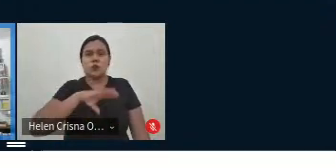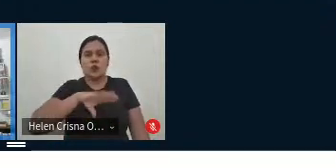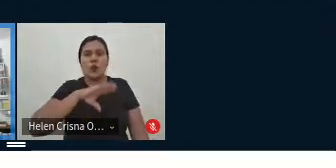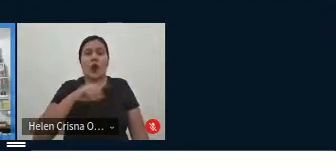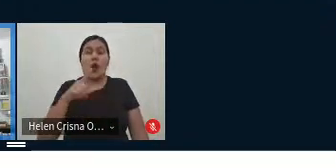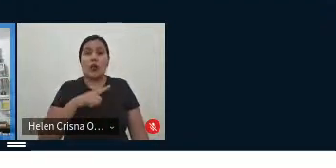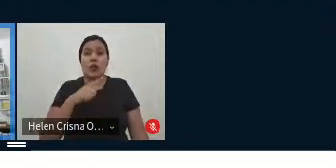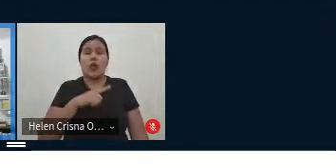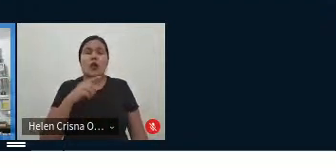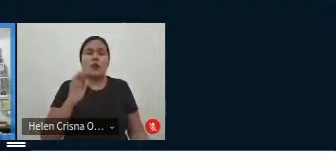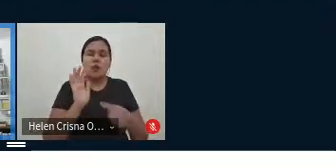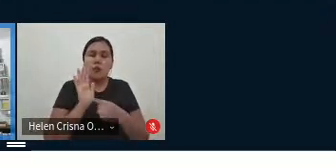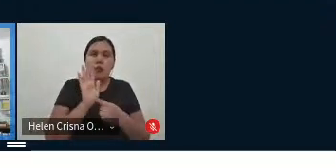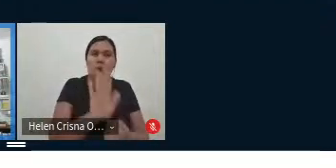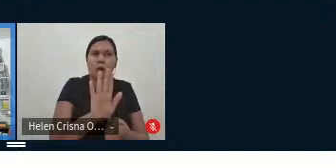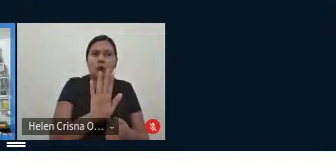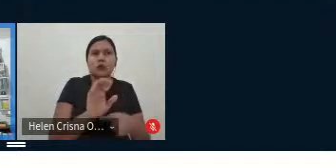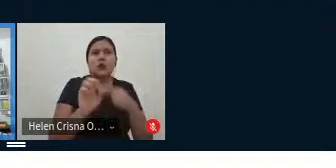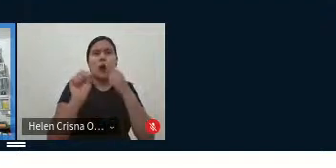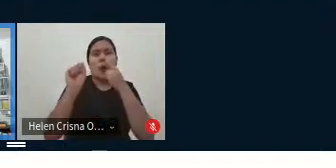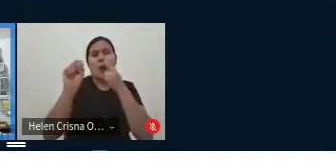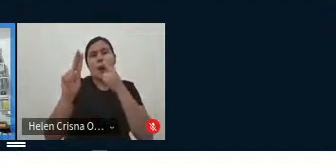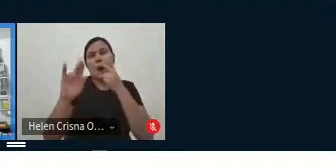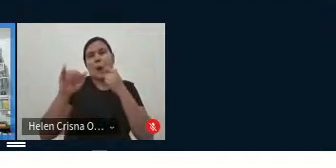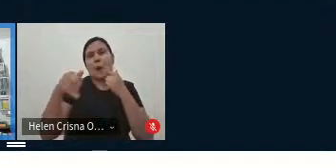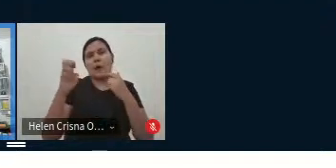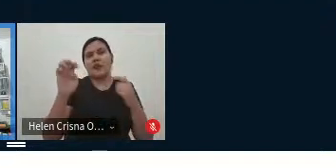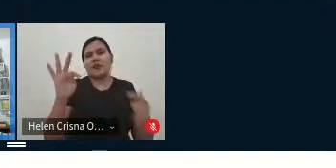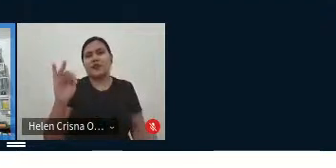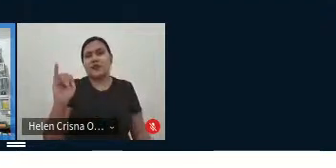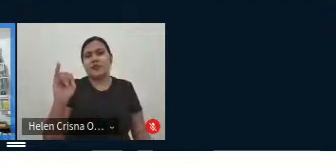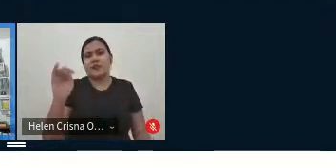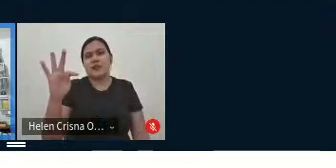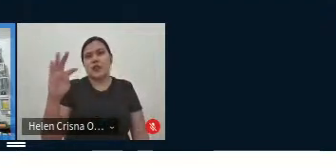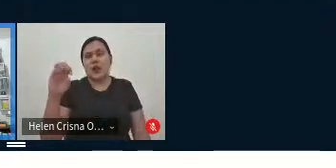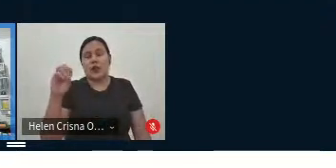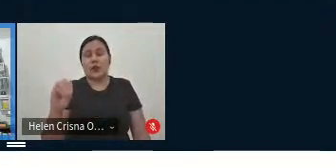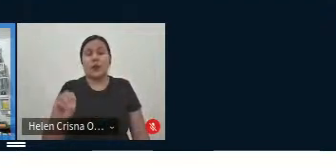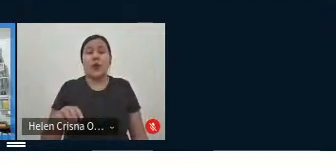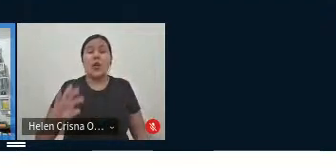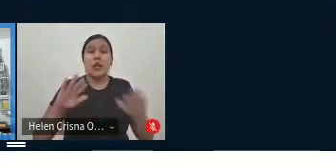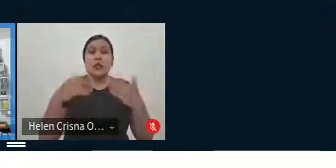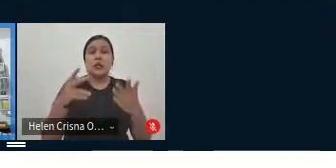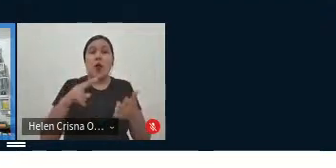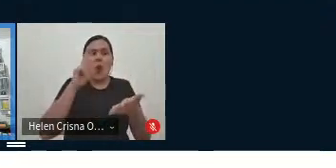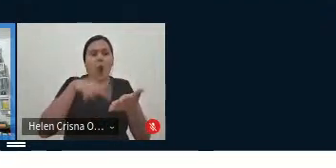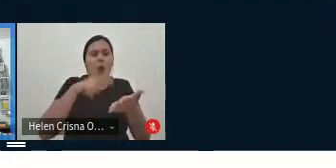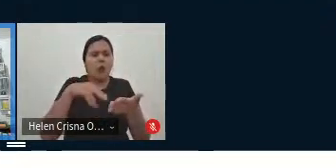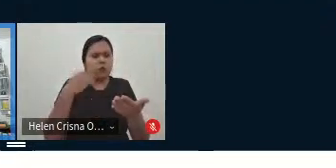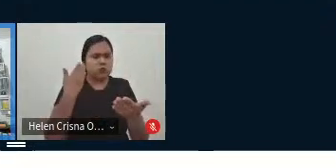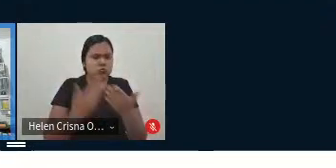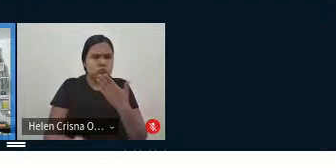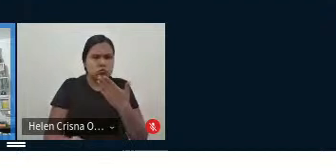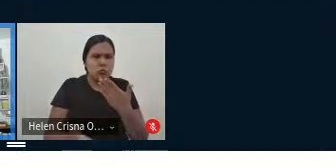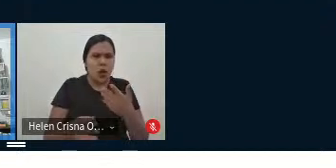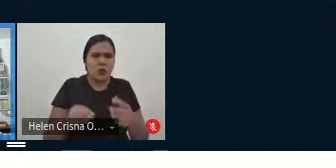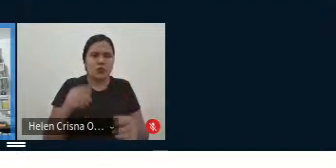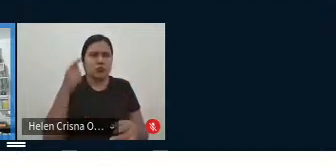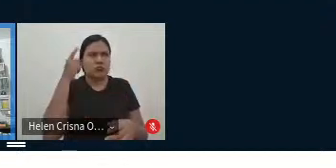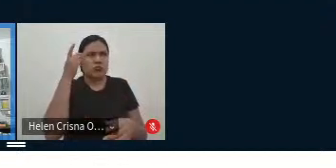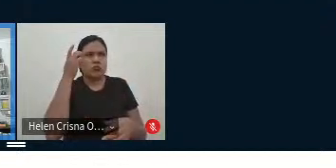colocá-lo lá. Para marcar, senão o leitor se perde. E aí que entra a minha ida ao Japão como